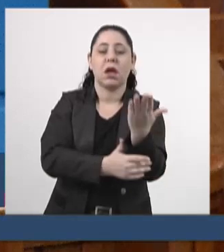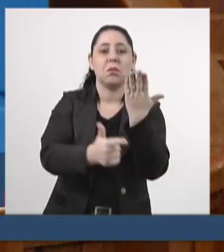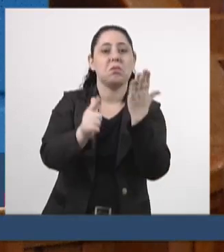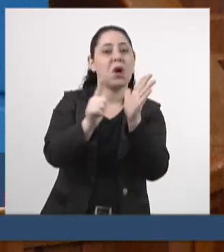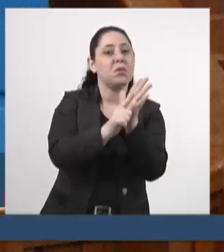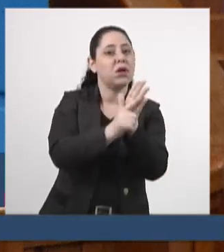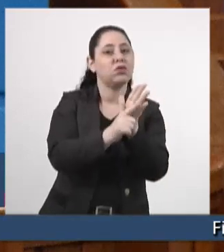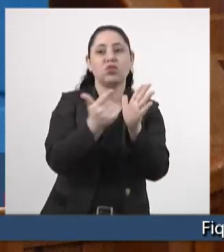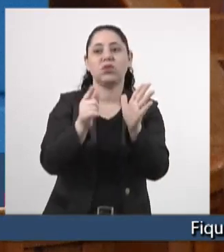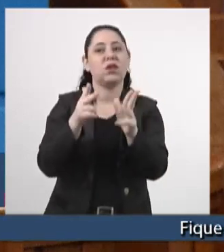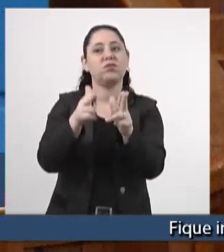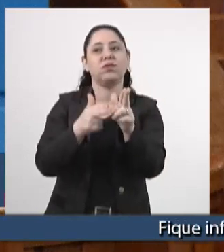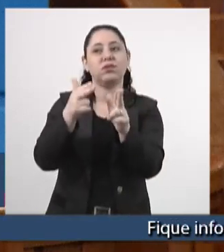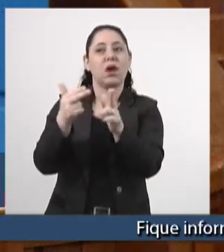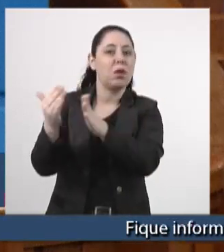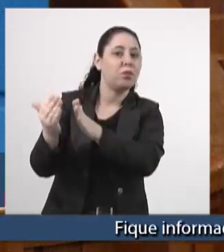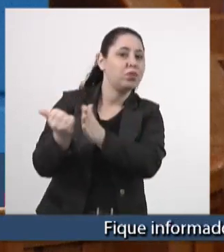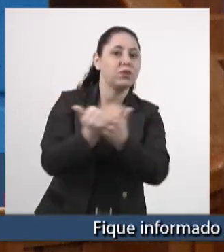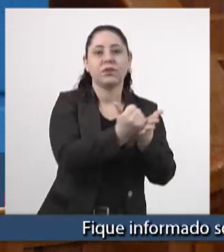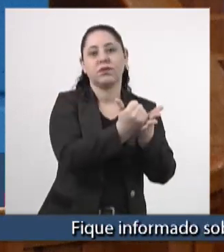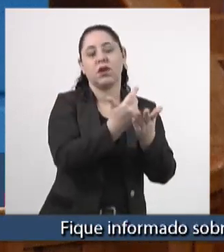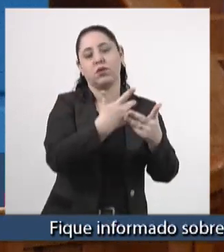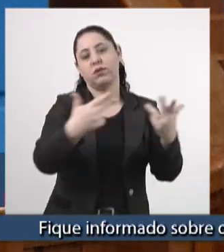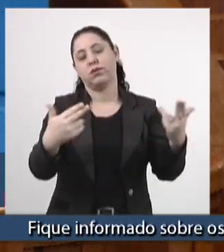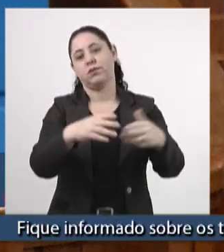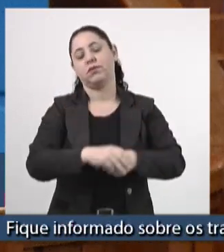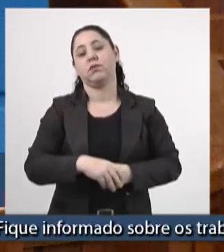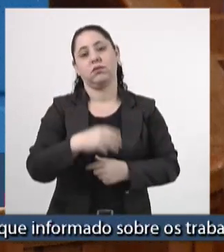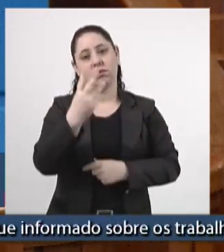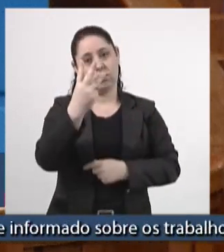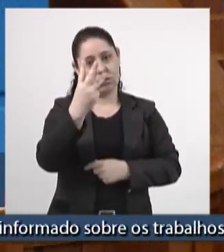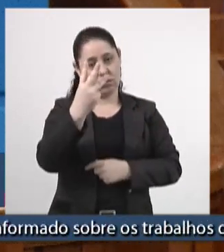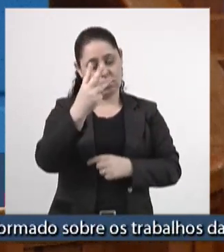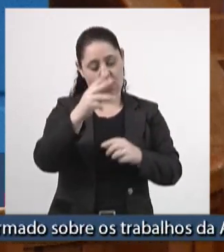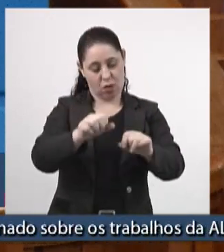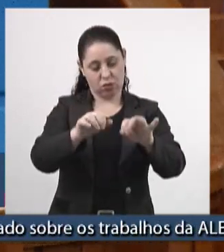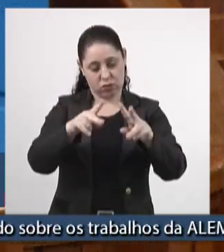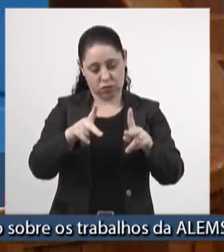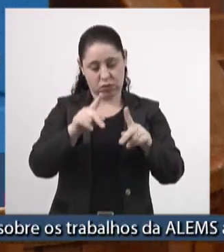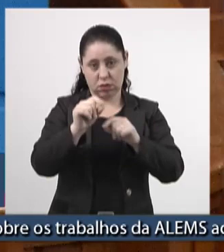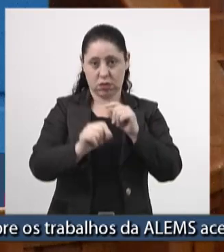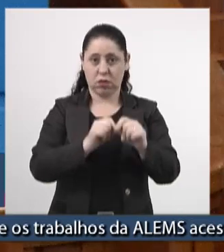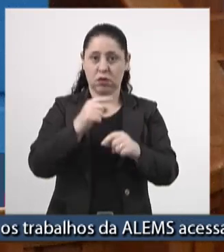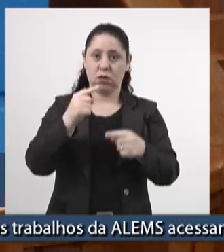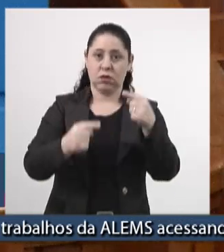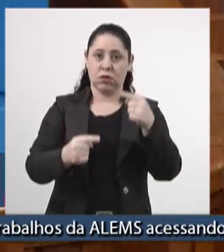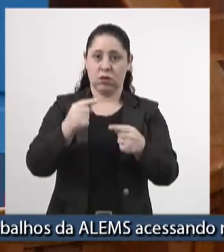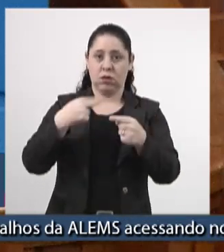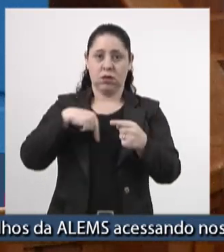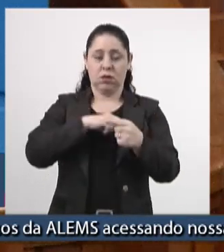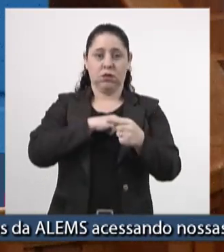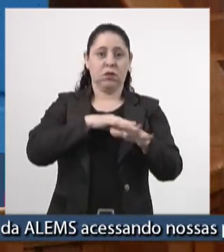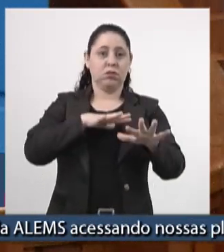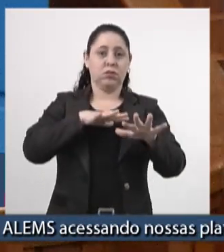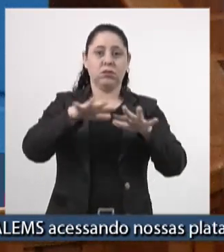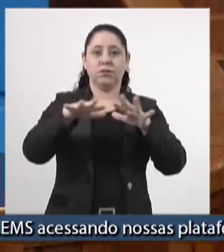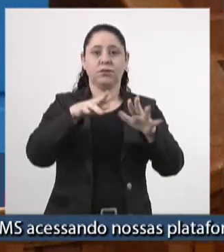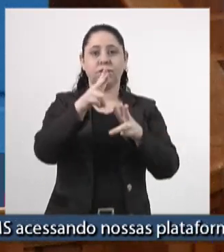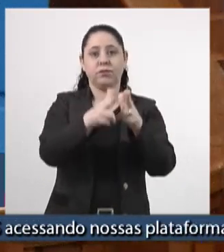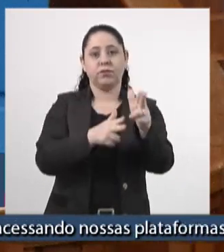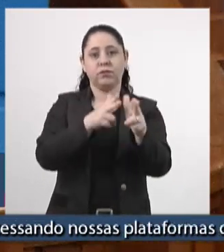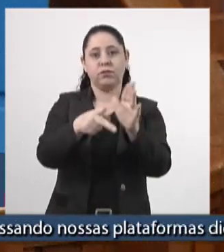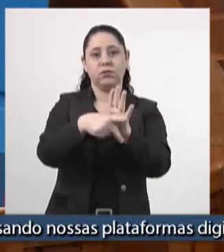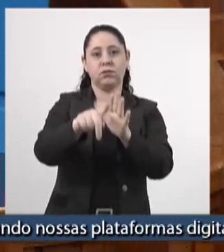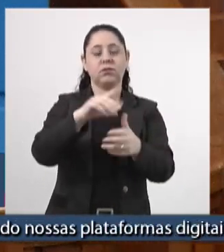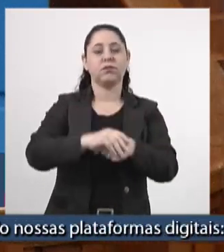Então, nós fizemos três séries de audiências que culminou nesse grande debate que nós lançamos, o Movimento pela Ferrovia.